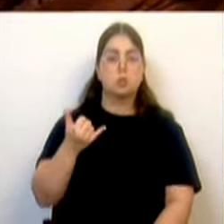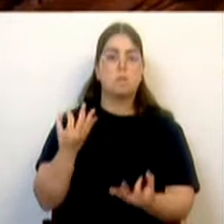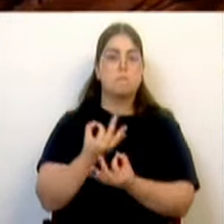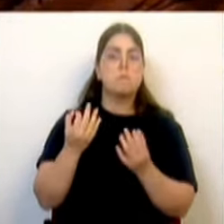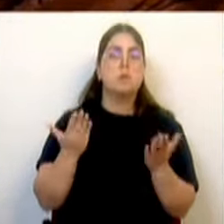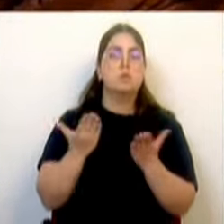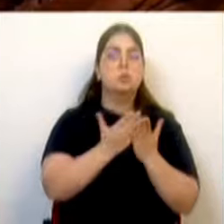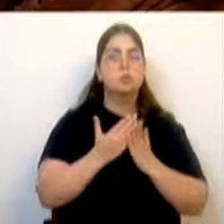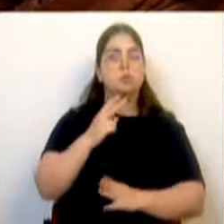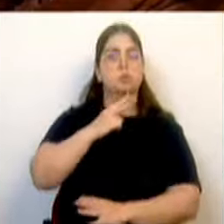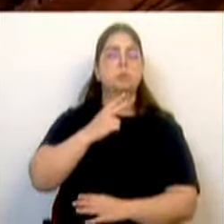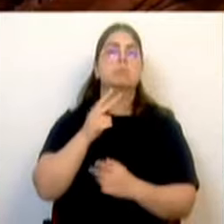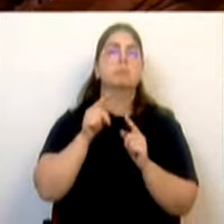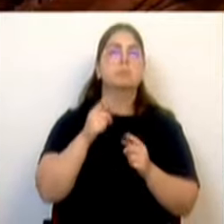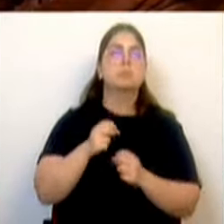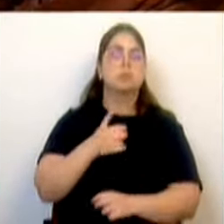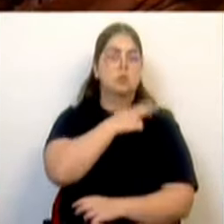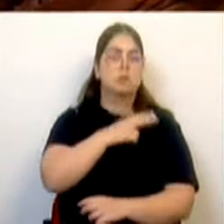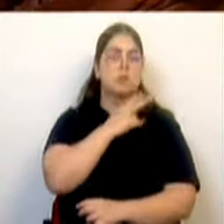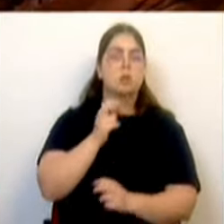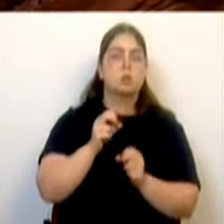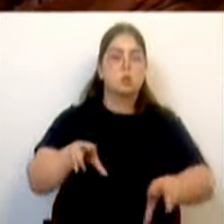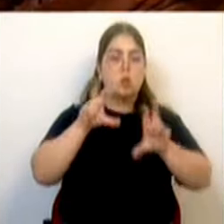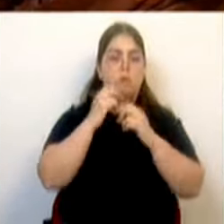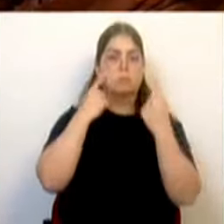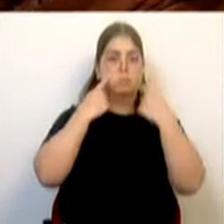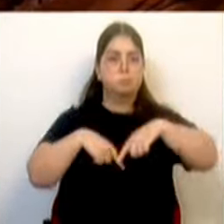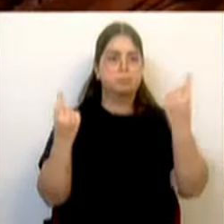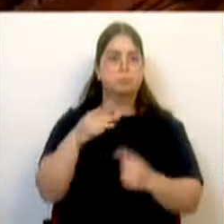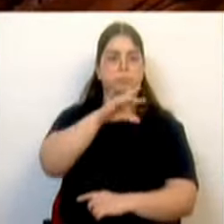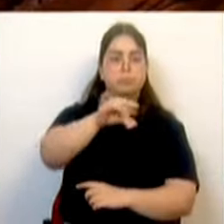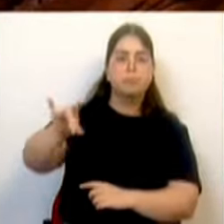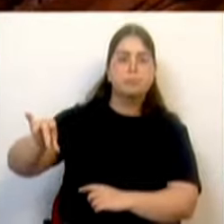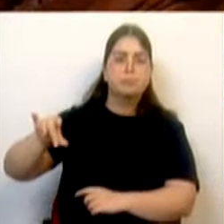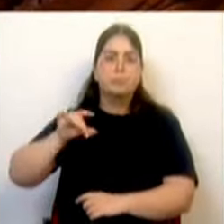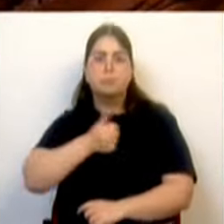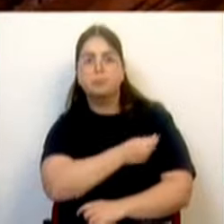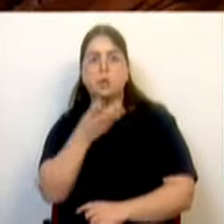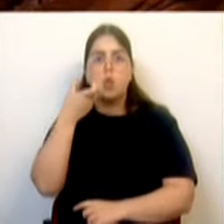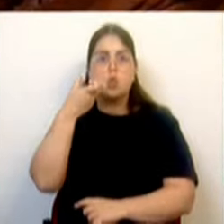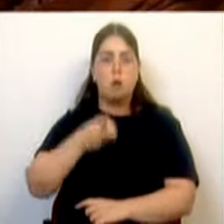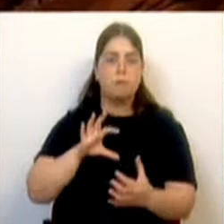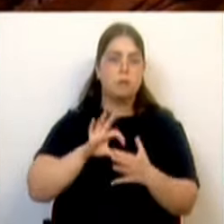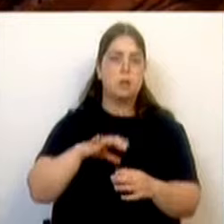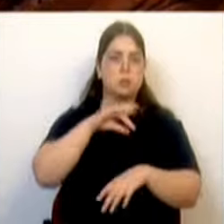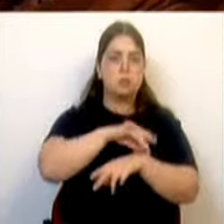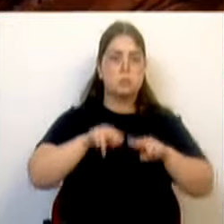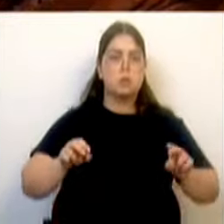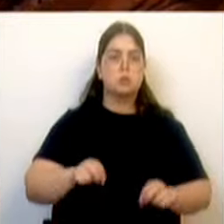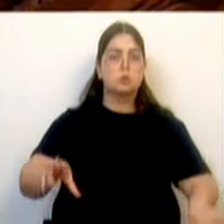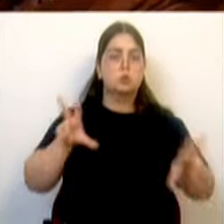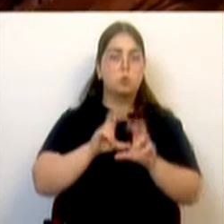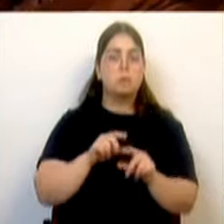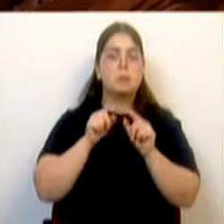Universidade Nova IMS. Foram estudadas nove localizações para o novo hospital, tendo sido